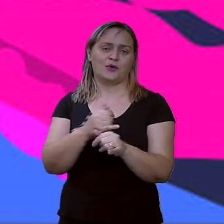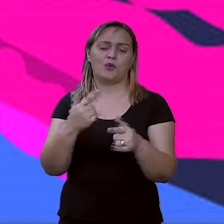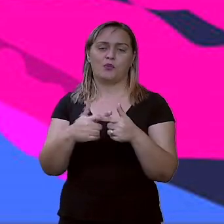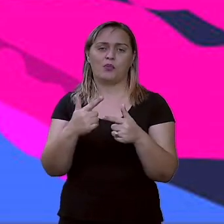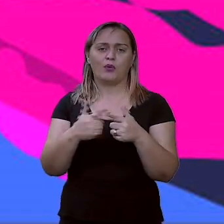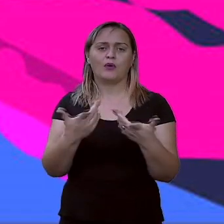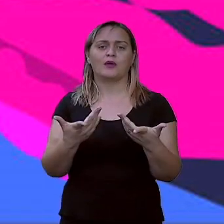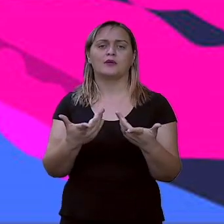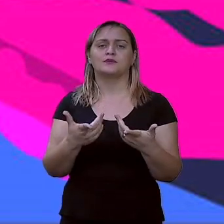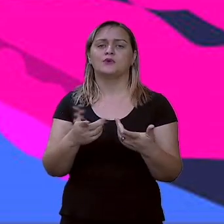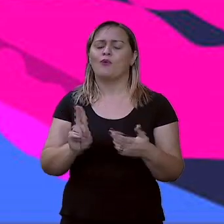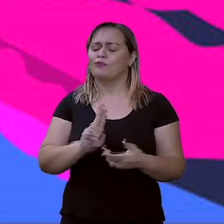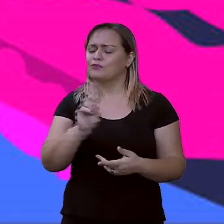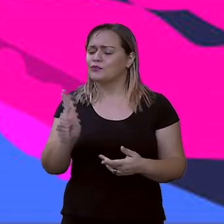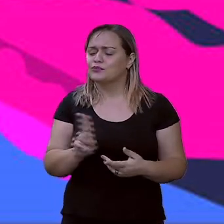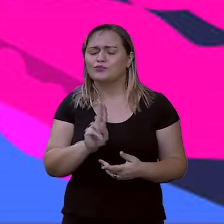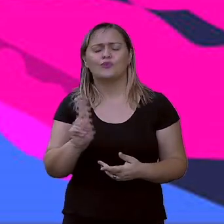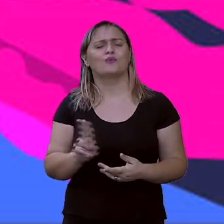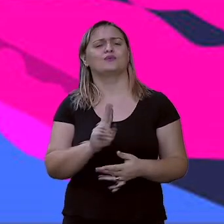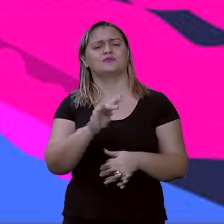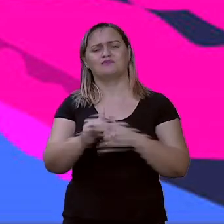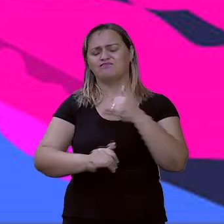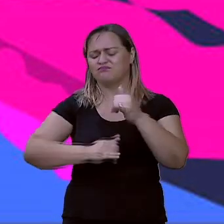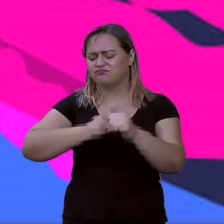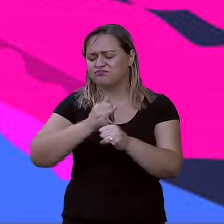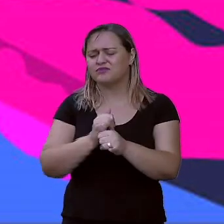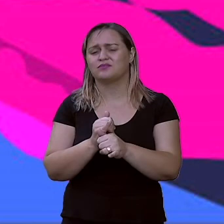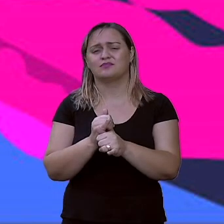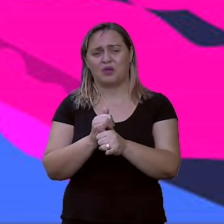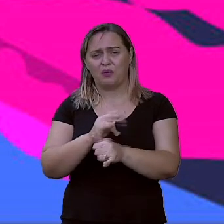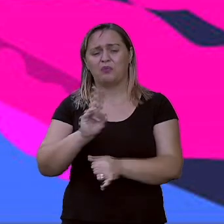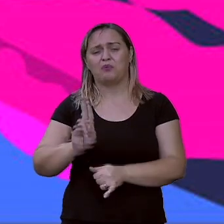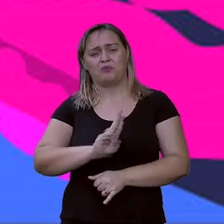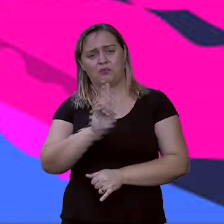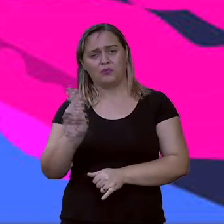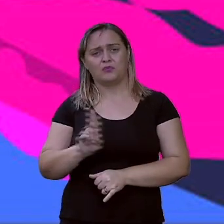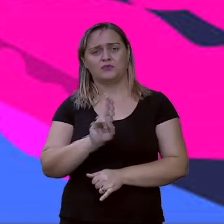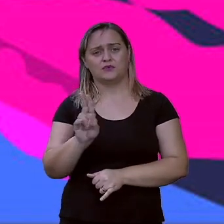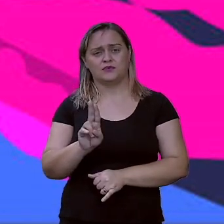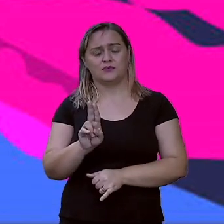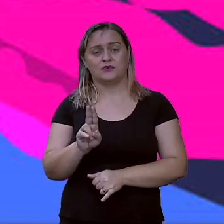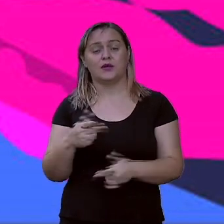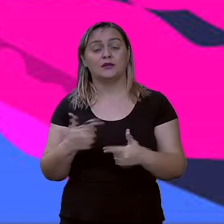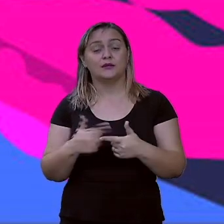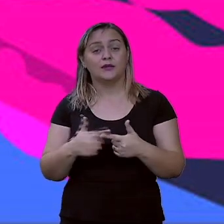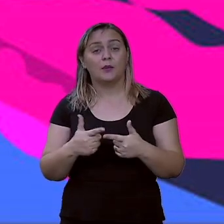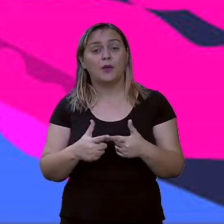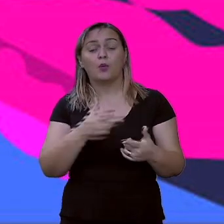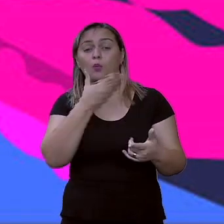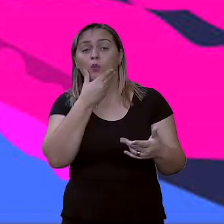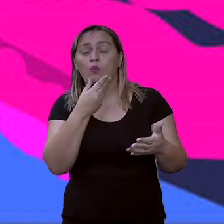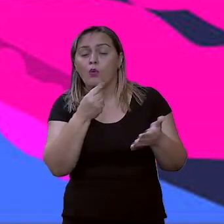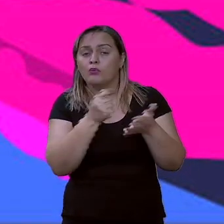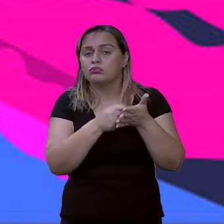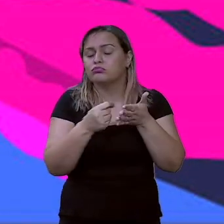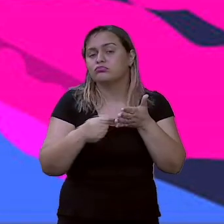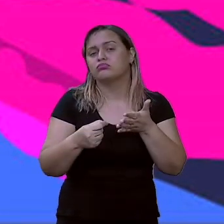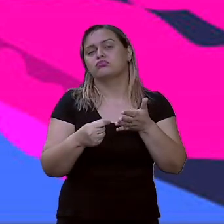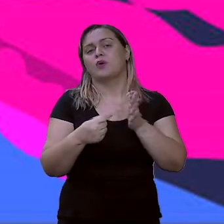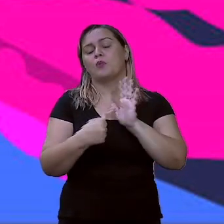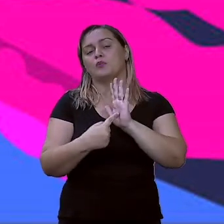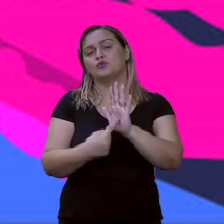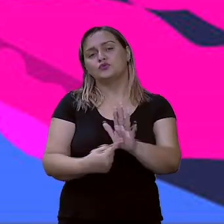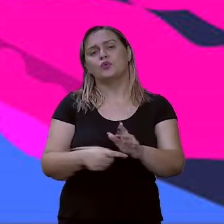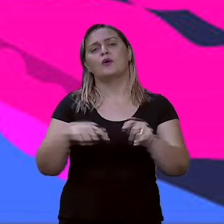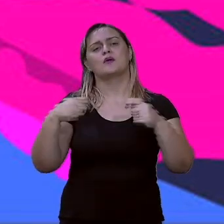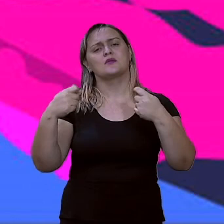ultimamente, não mesmo? O autor também, ele recortou o seu tema aí, quando ele falou da necessidade de se divulgar o